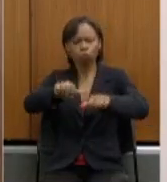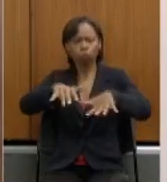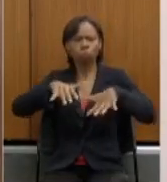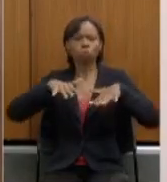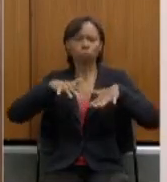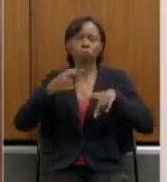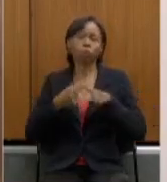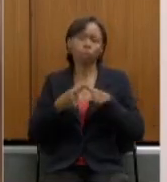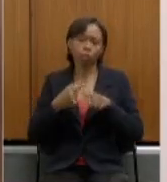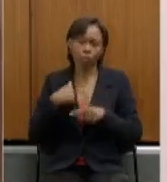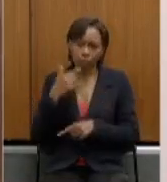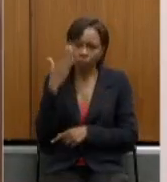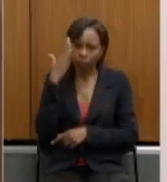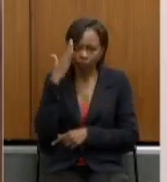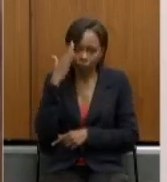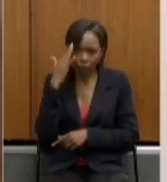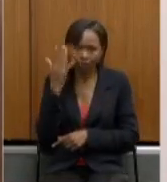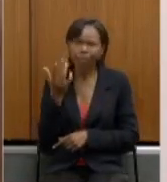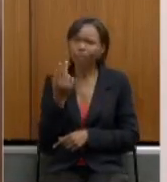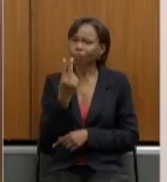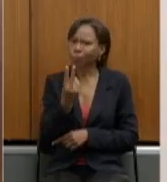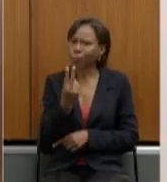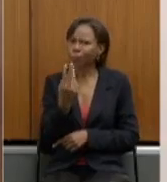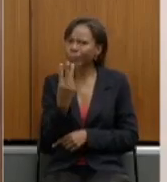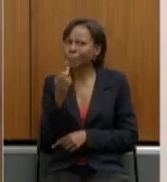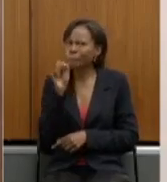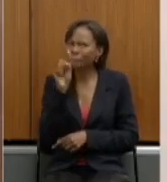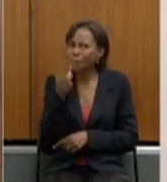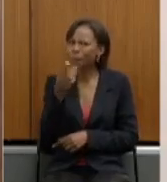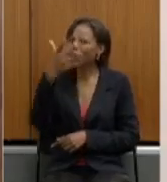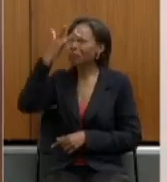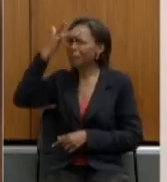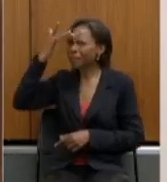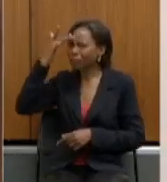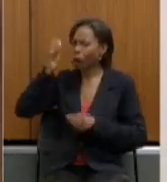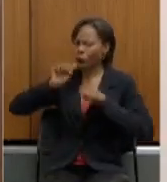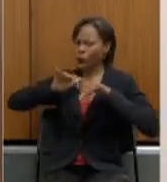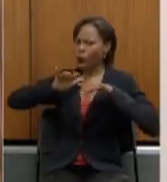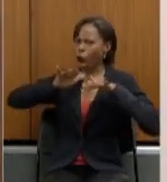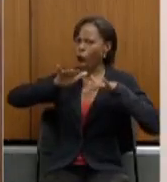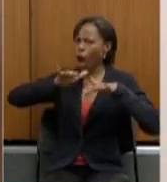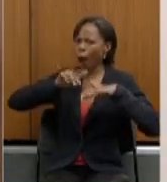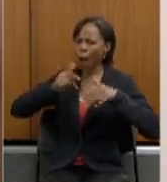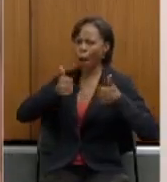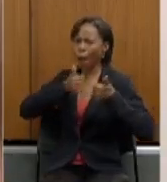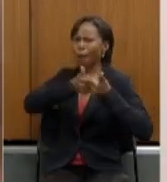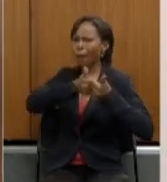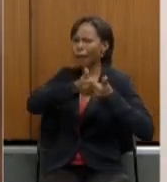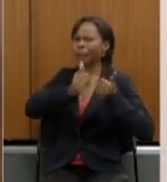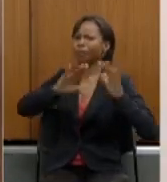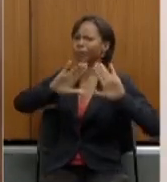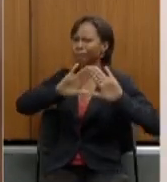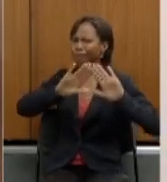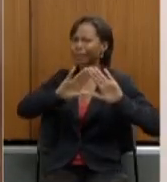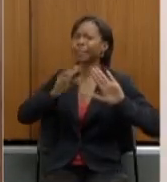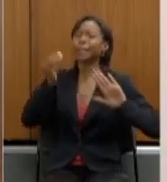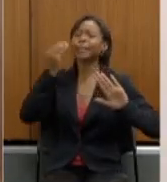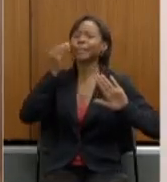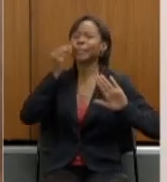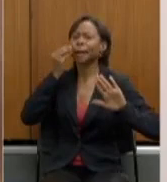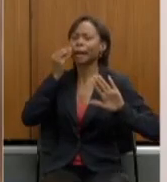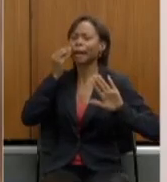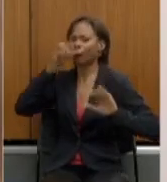vai ter duas, três mil pessoas aí na porta tentando agredir deputados